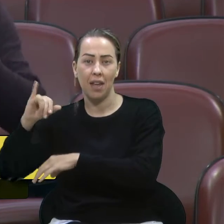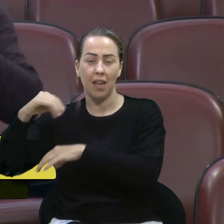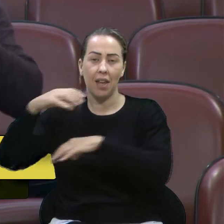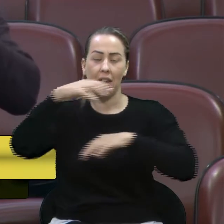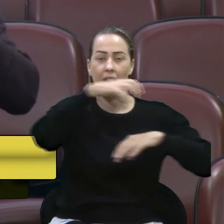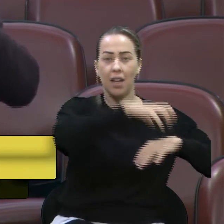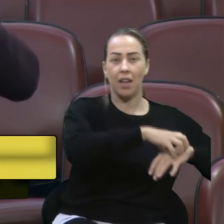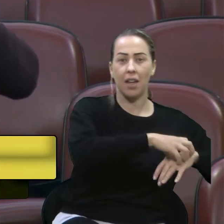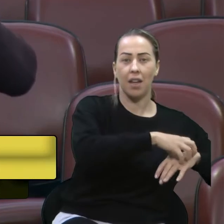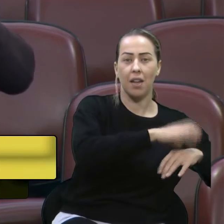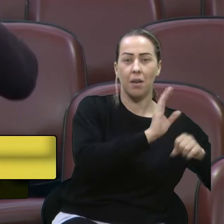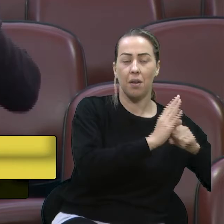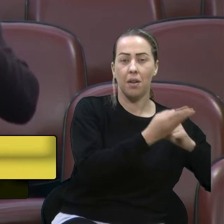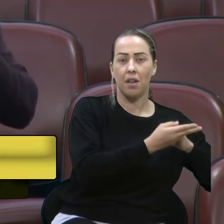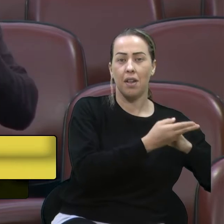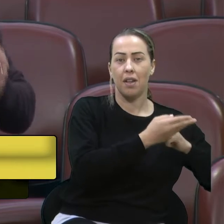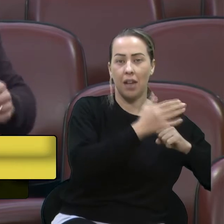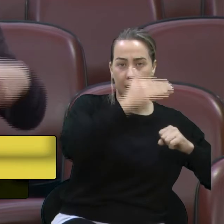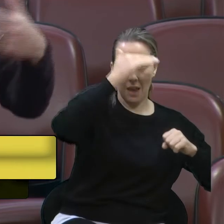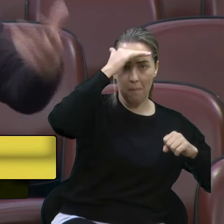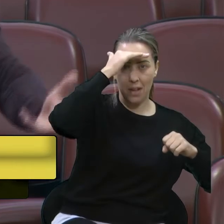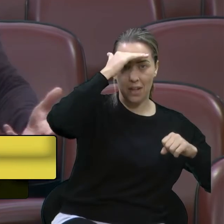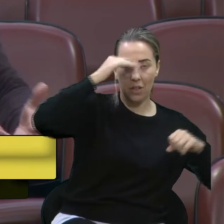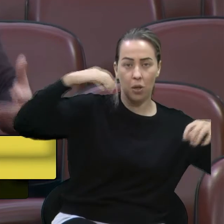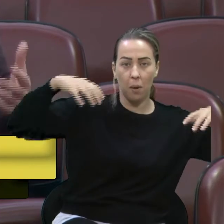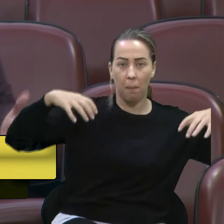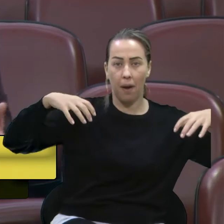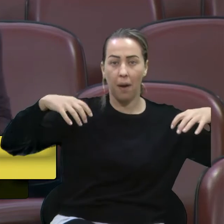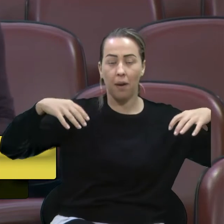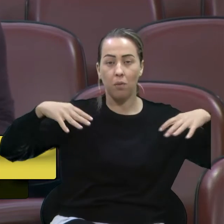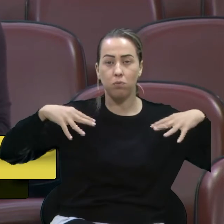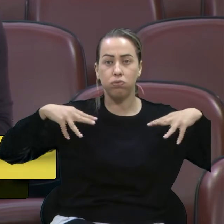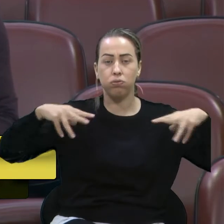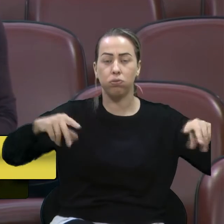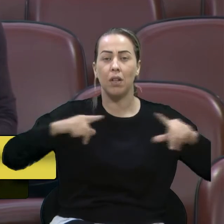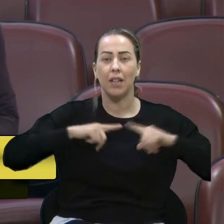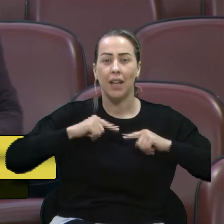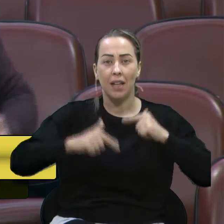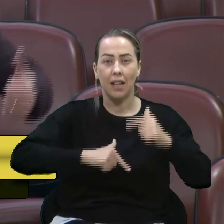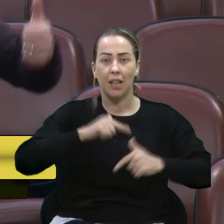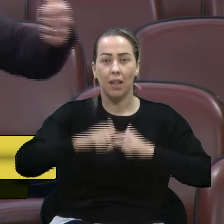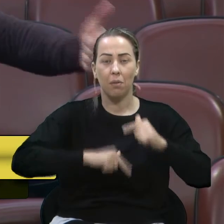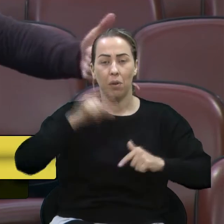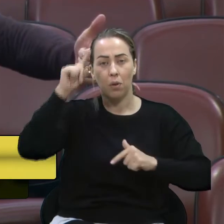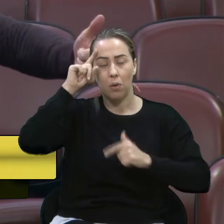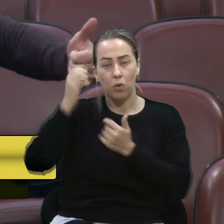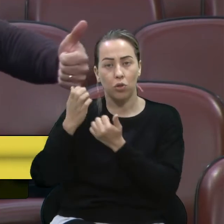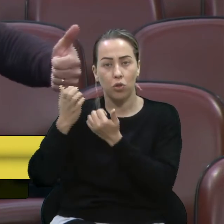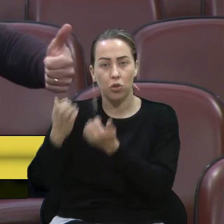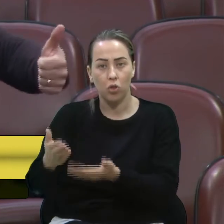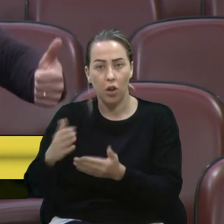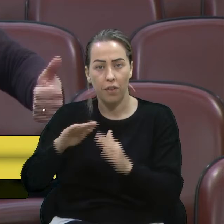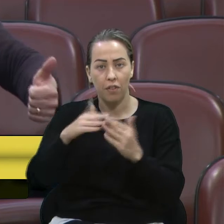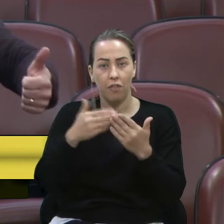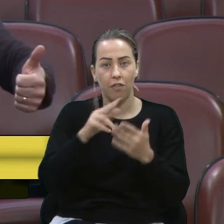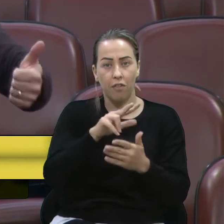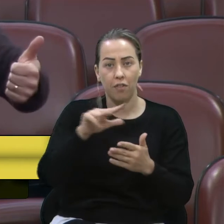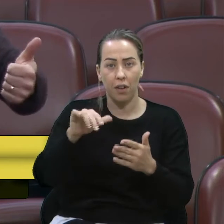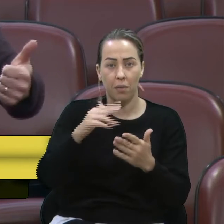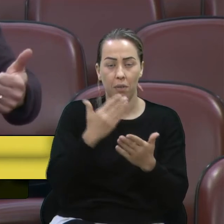e EPI do imigrante, porque ali passam diversos trabalhadores durante o dia, tanto o jovem que vai para a escola,